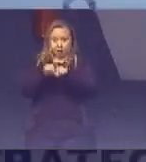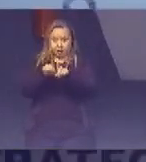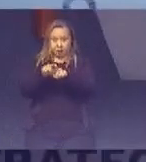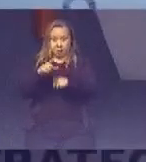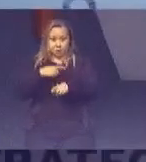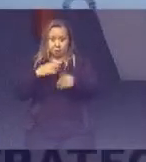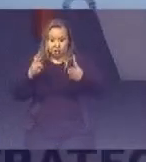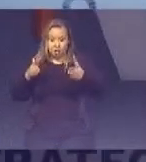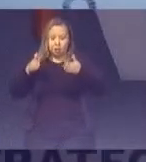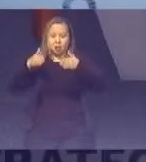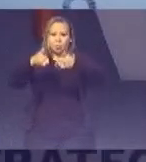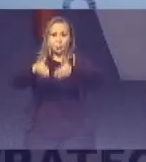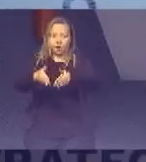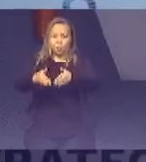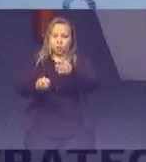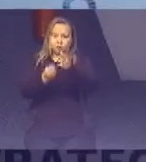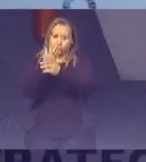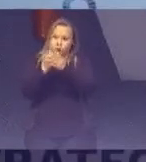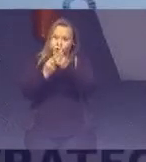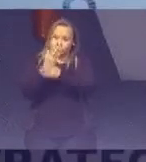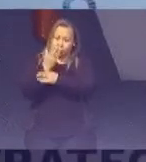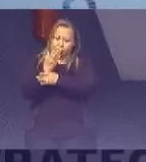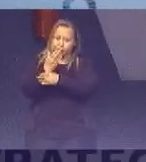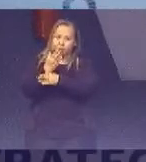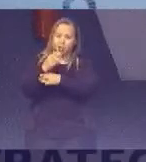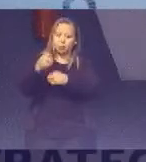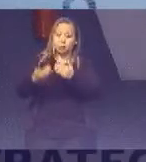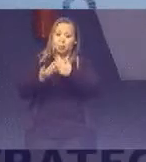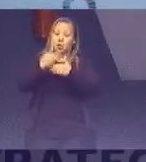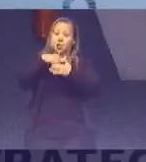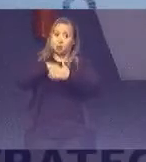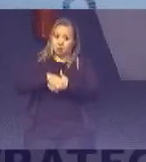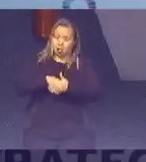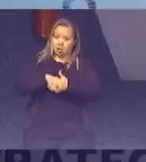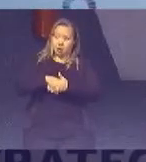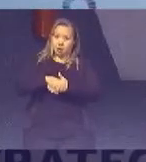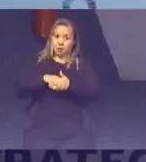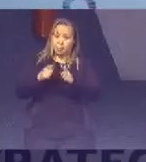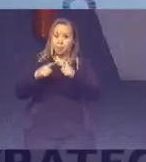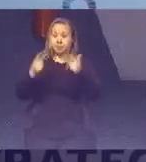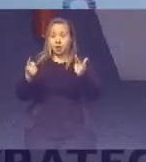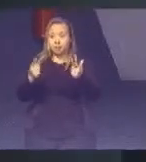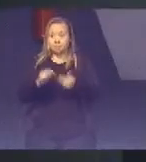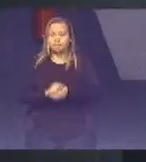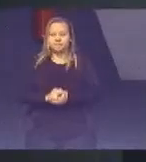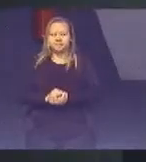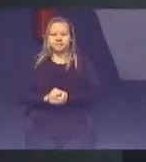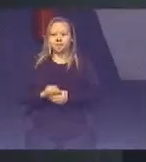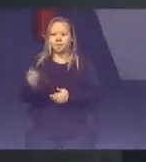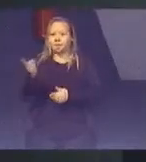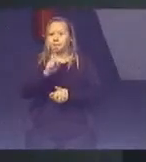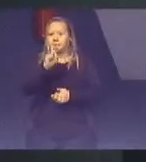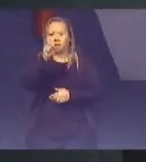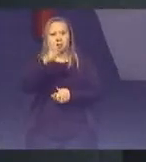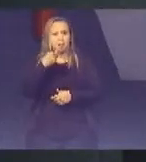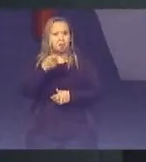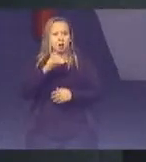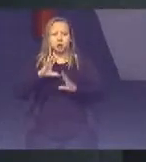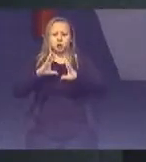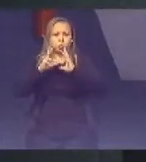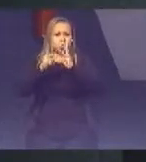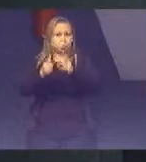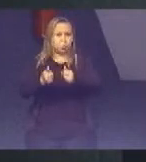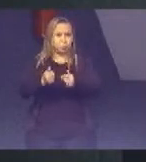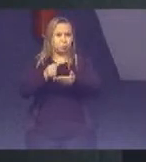foco Em medir Produtividade E celeridade Interna Dentro de outros requisitos Porém Não são suficientes Para mostrar A